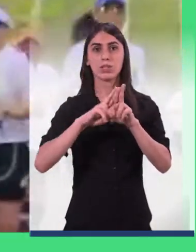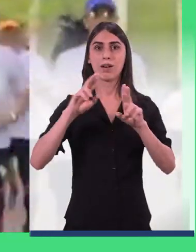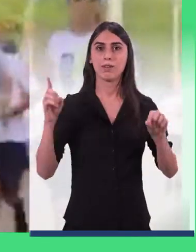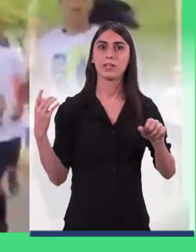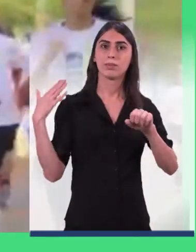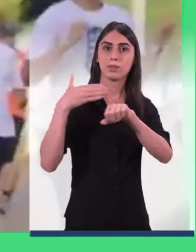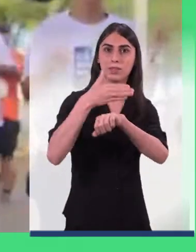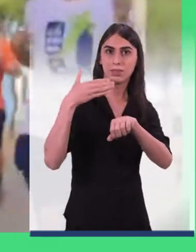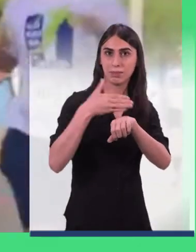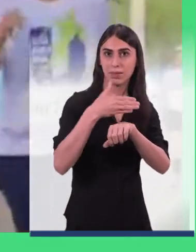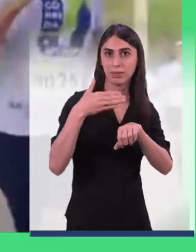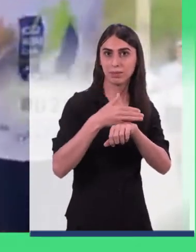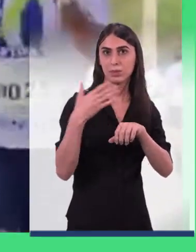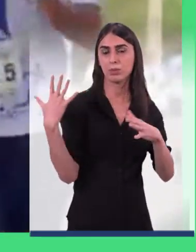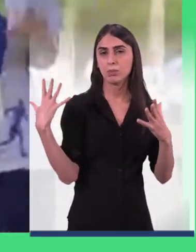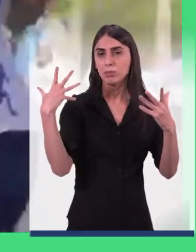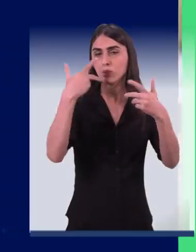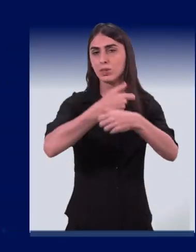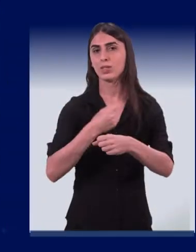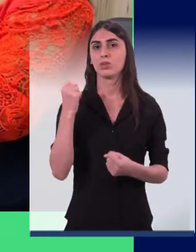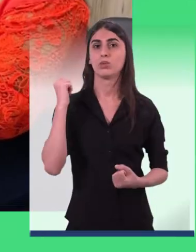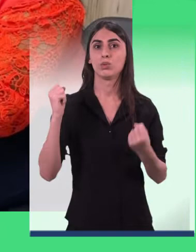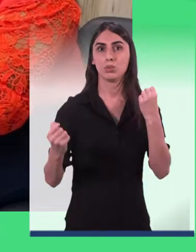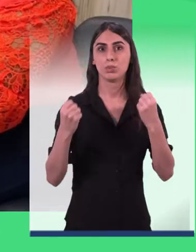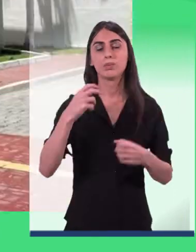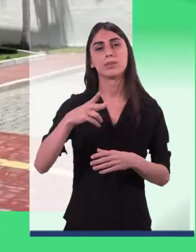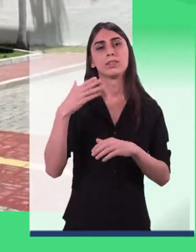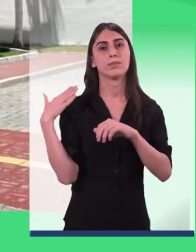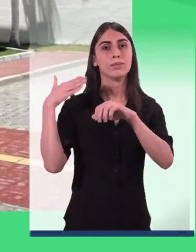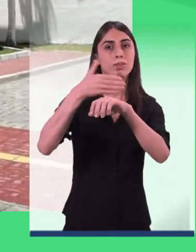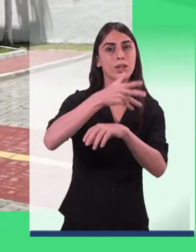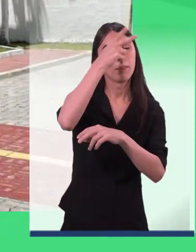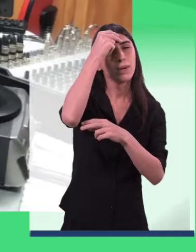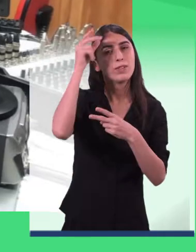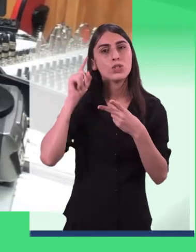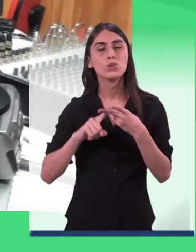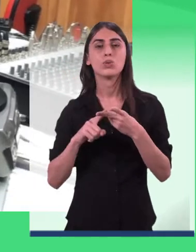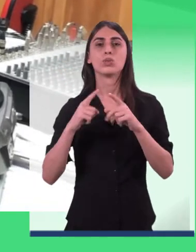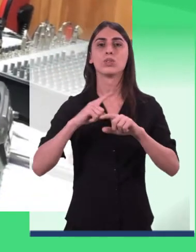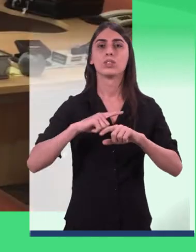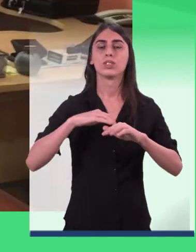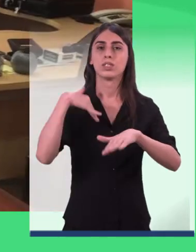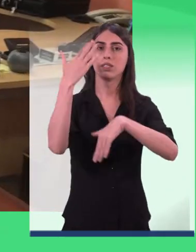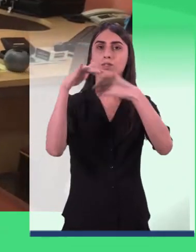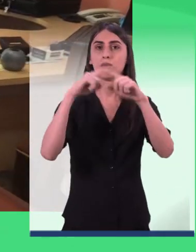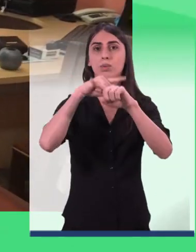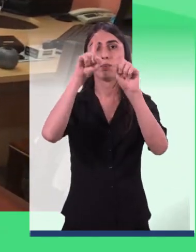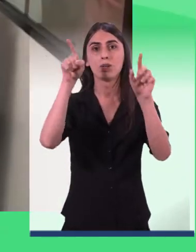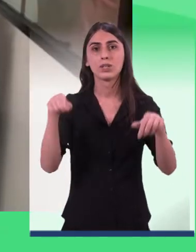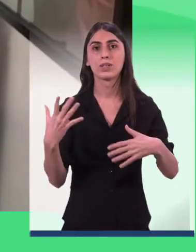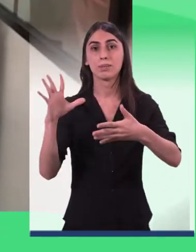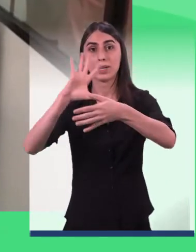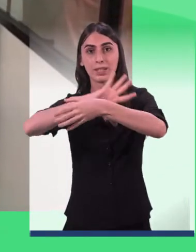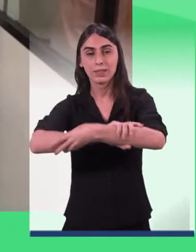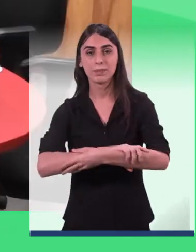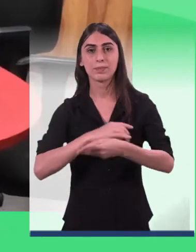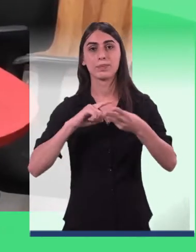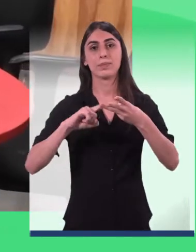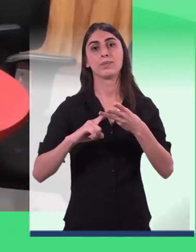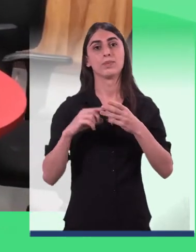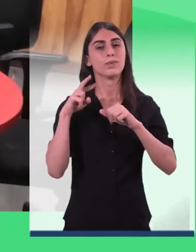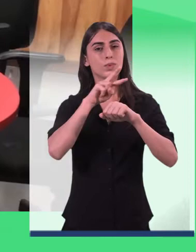fizeram bonito na competição. Visitamos prefeituras, desenvolvemos projetos de extensão em parcerias,